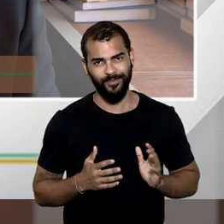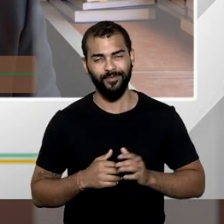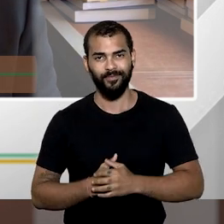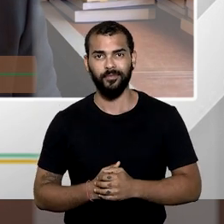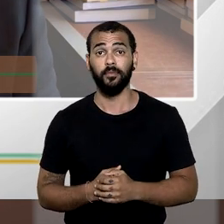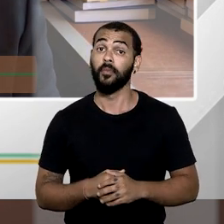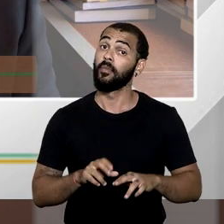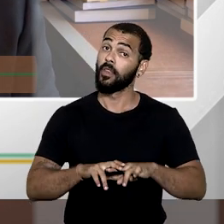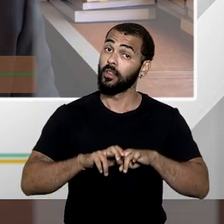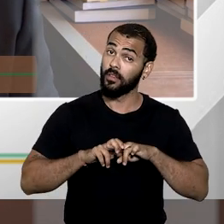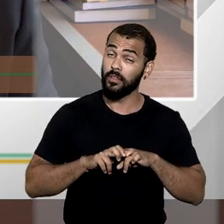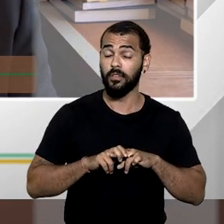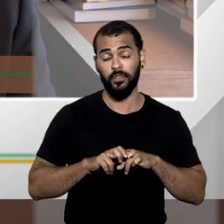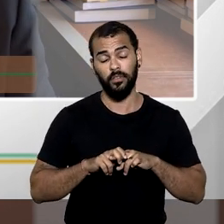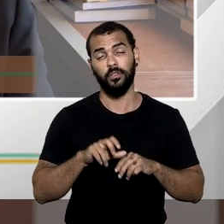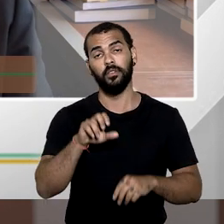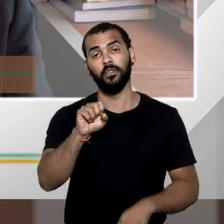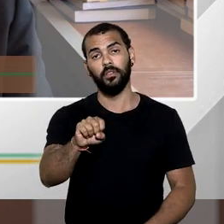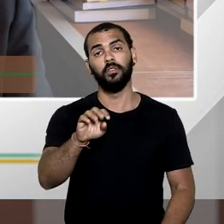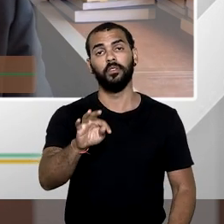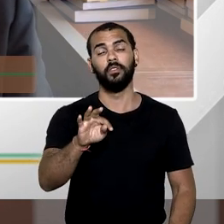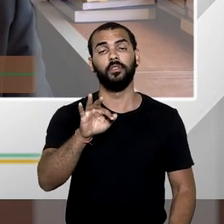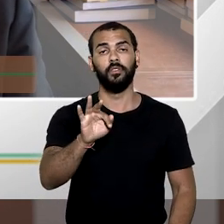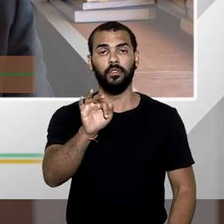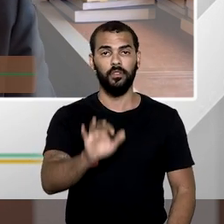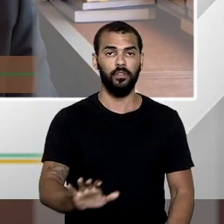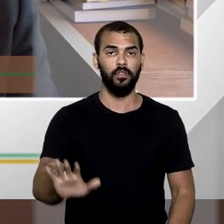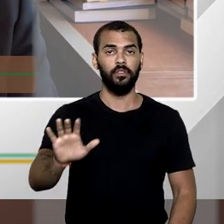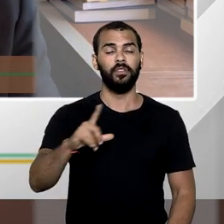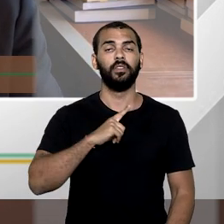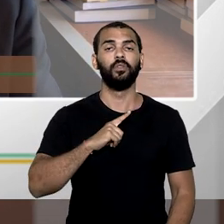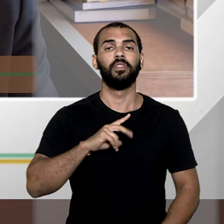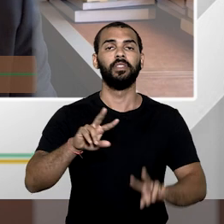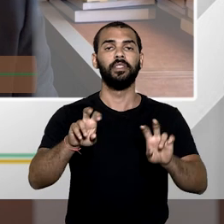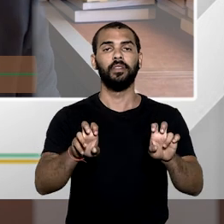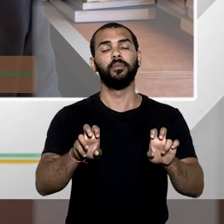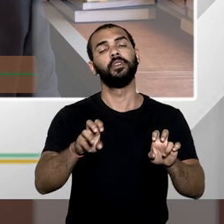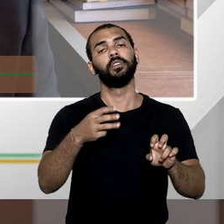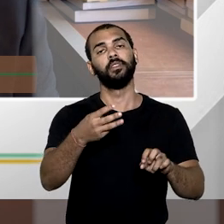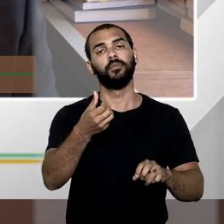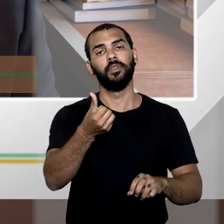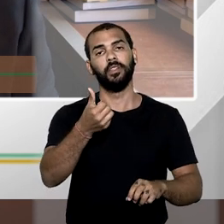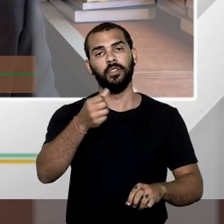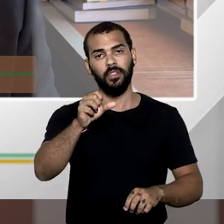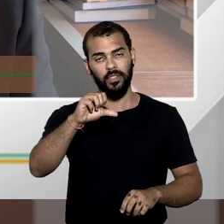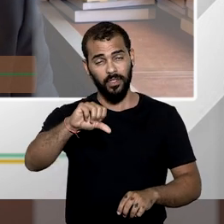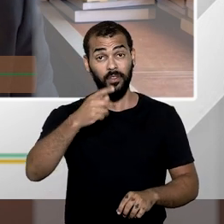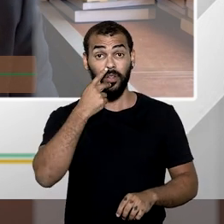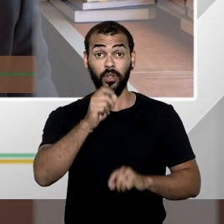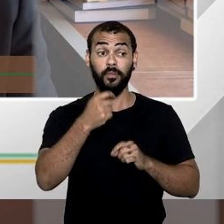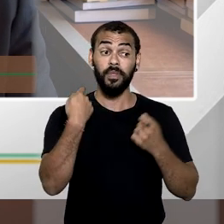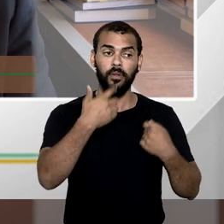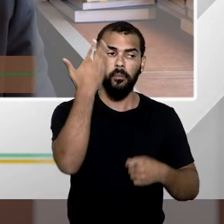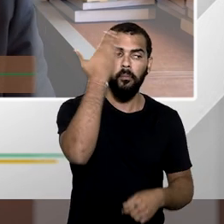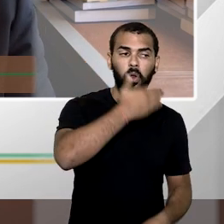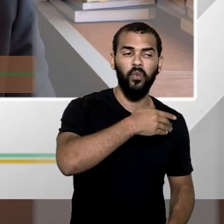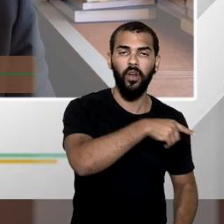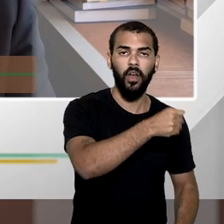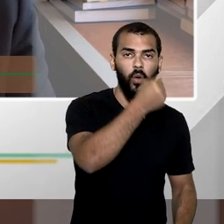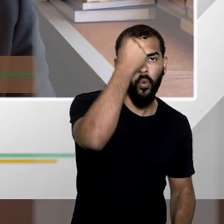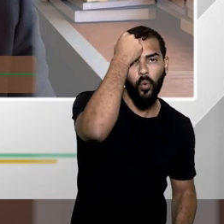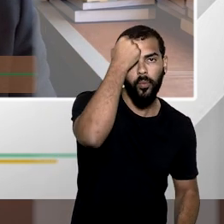o Supremo Tribunal Federal, no tema 399, de repercussão geral, ele diz que é necessária a prova da culpa. Logo, para o direito